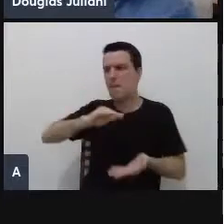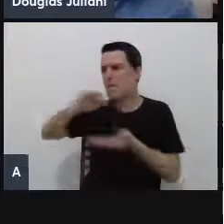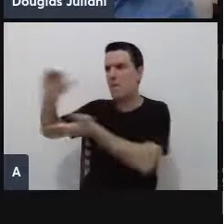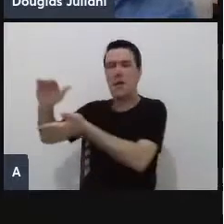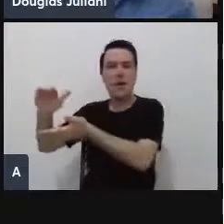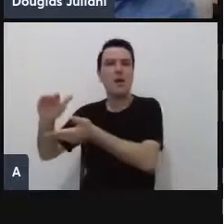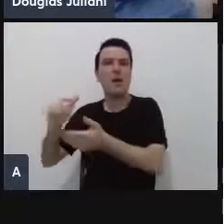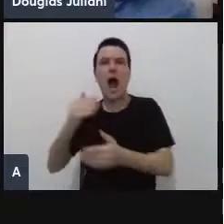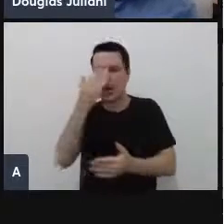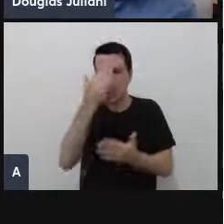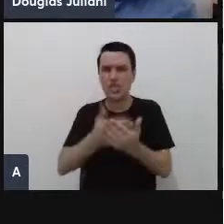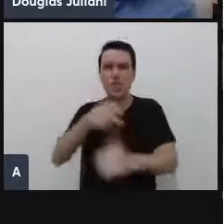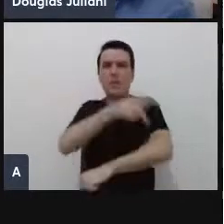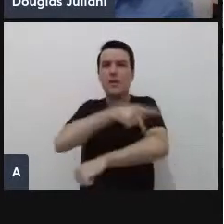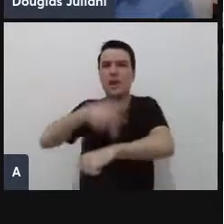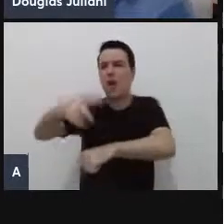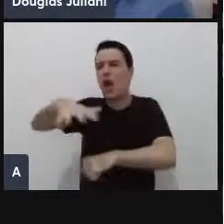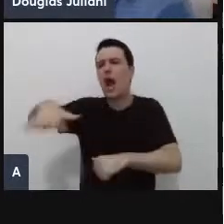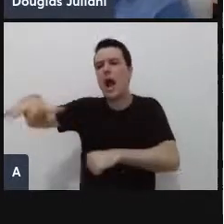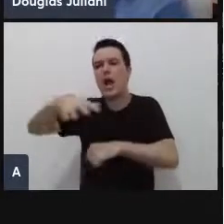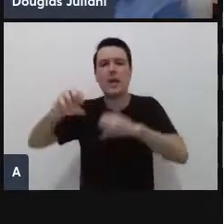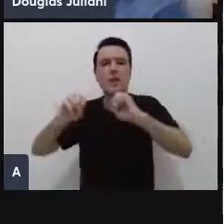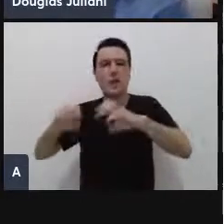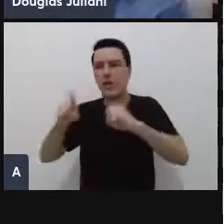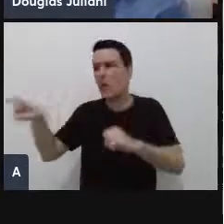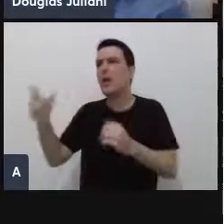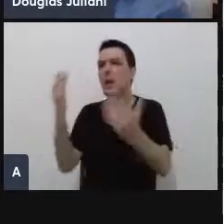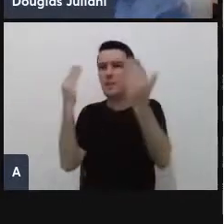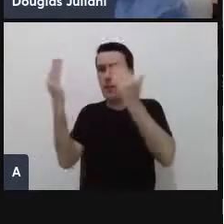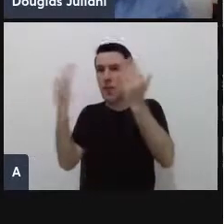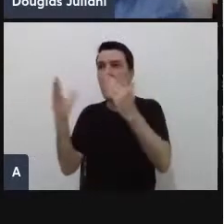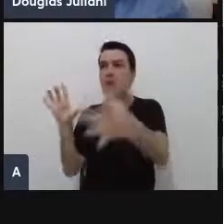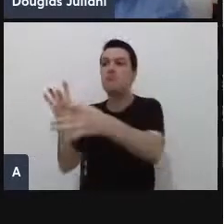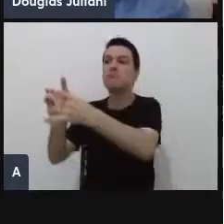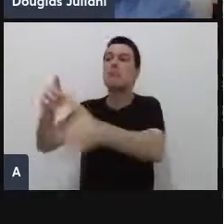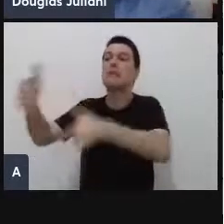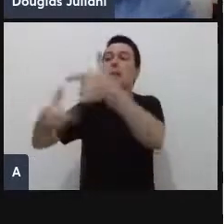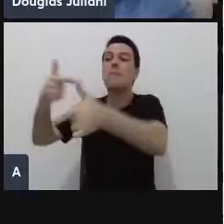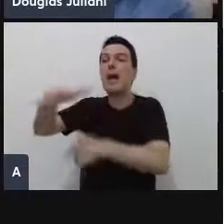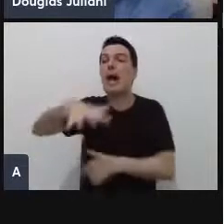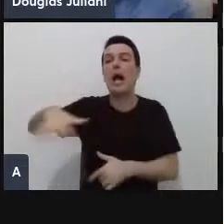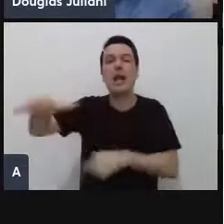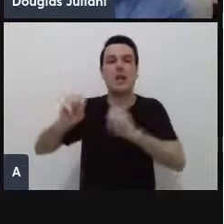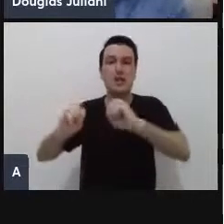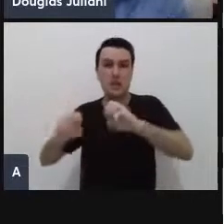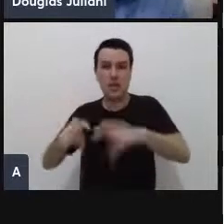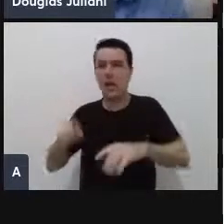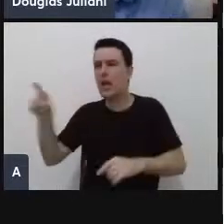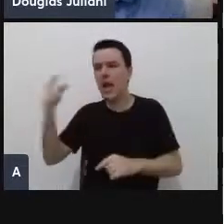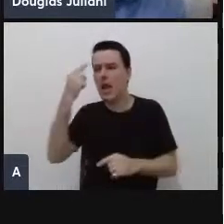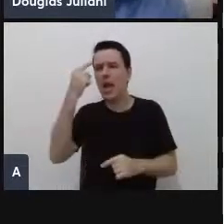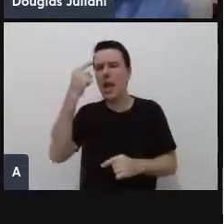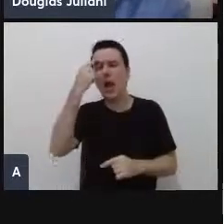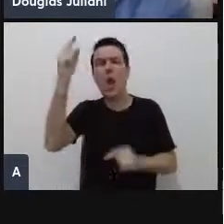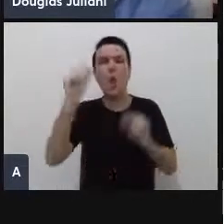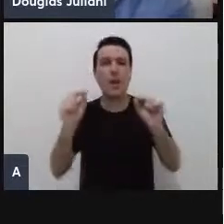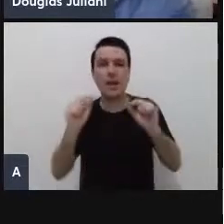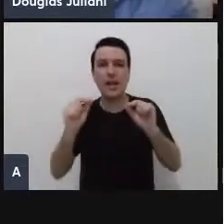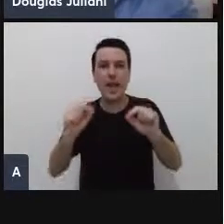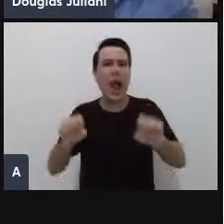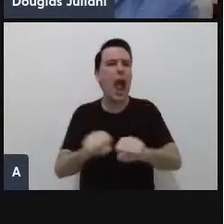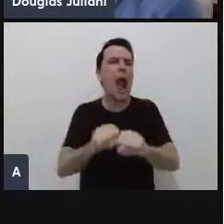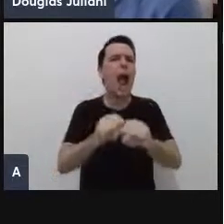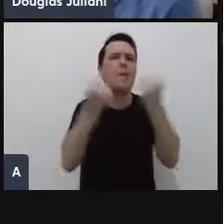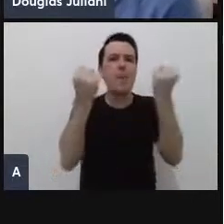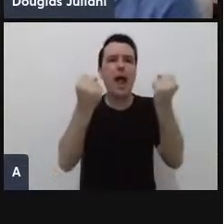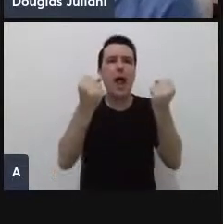a área de educação, ele é um psicólogo também ligado à área de educação. A ideia da teoria dele é romper com a ideia tradicional da inteligência